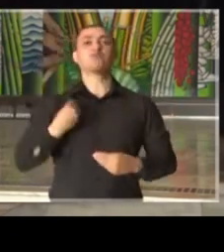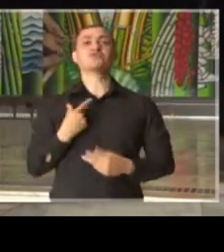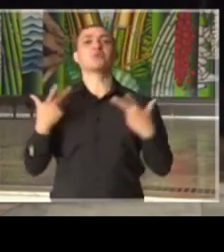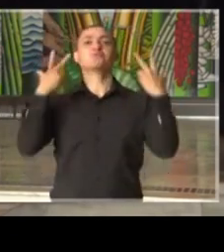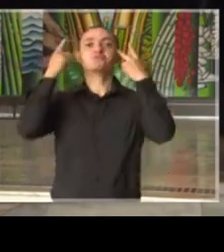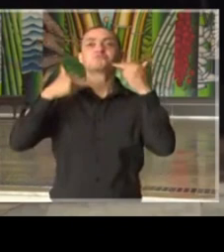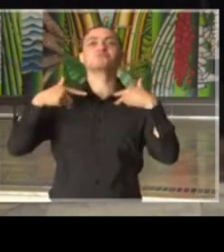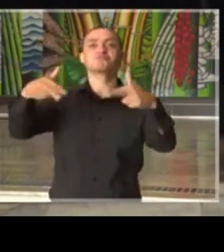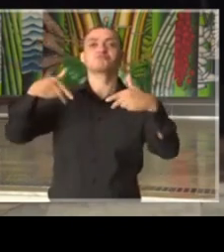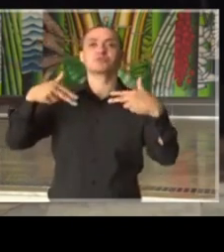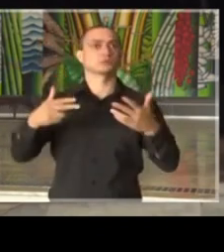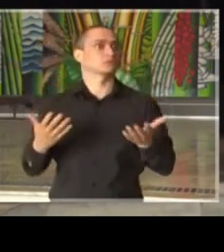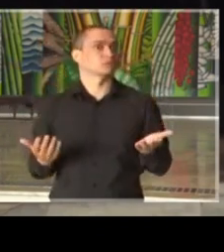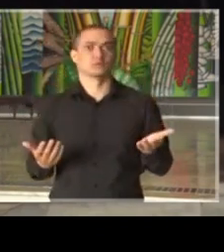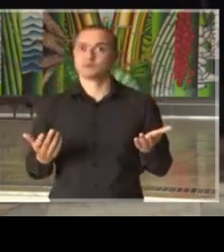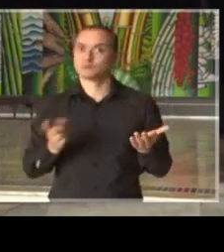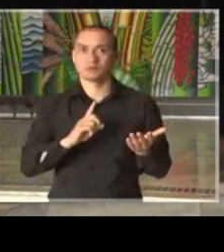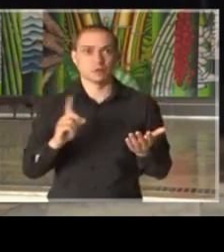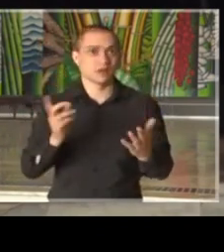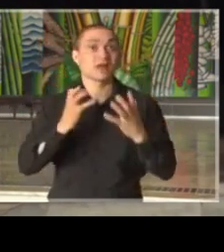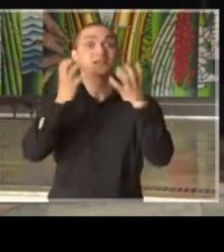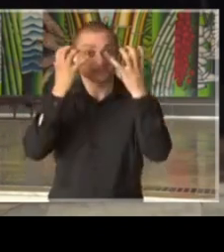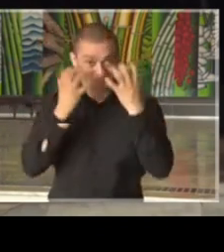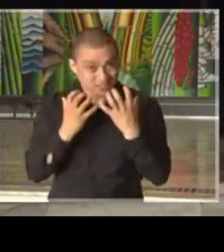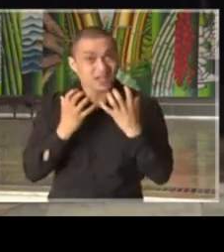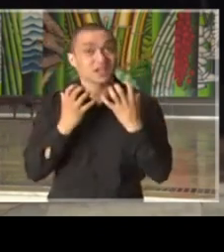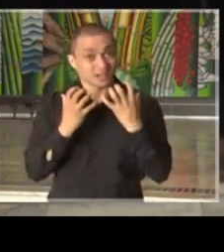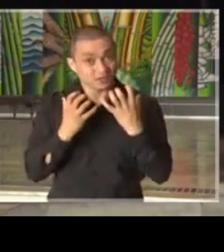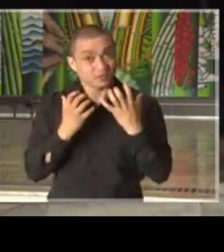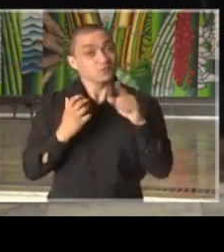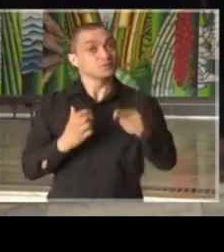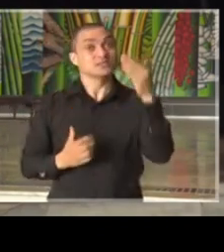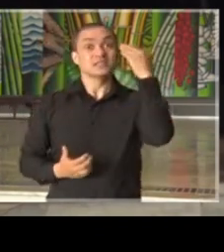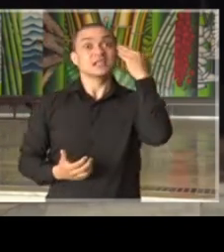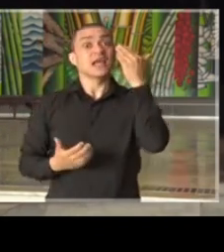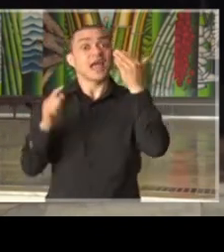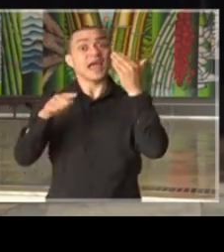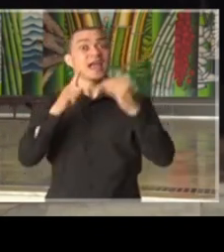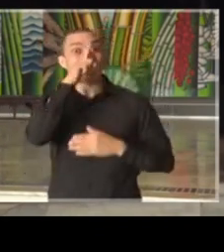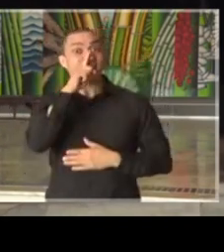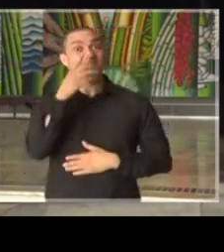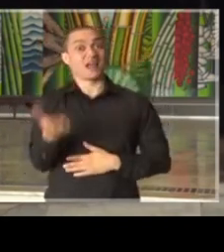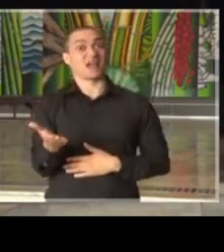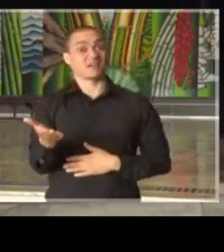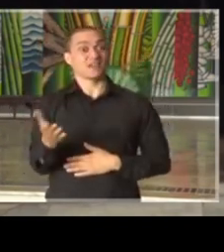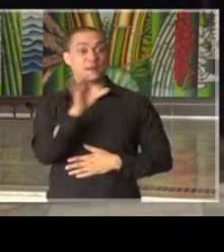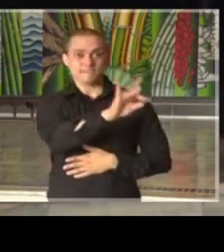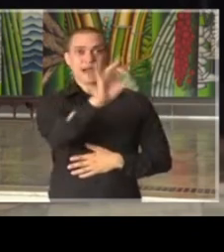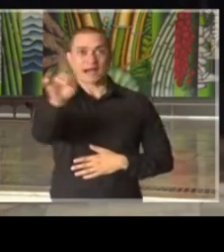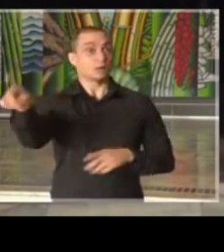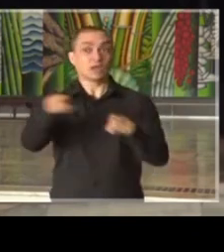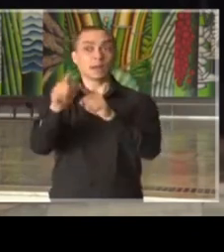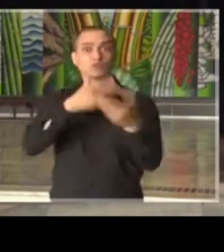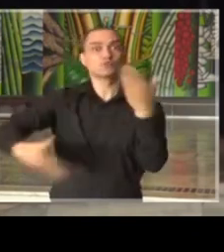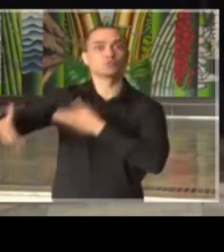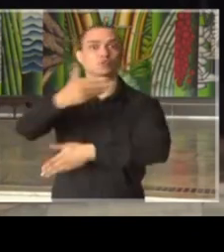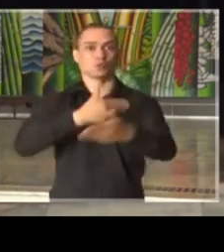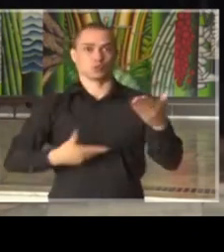muito sério. Isto tem que ter a compressão da gravidade para cada um e para os seus familiares.